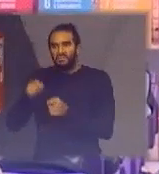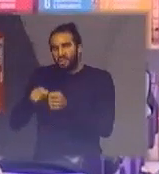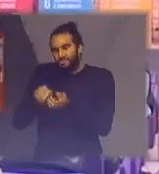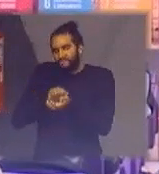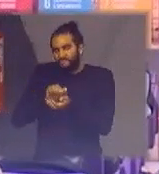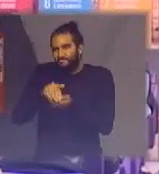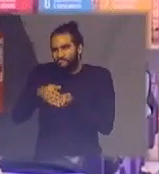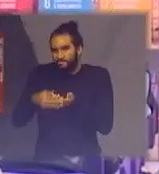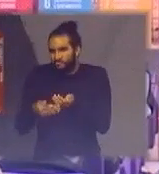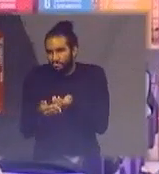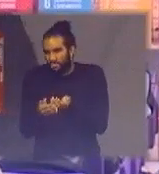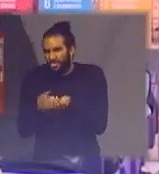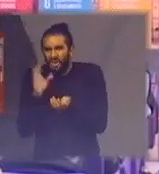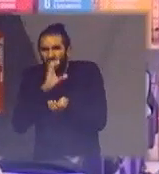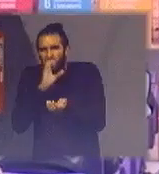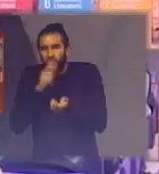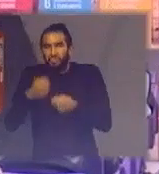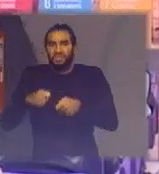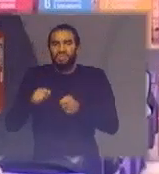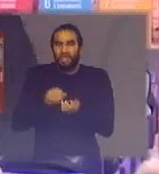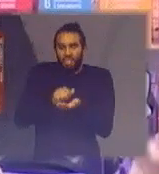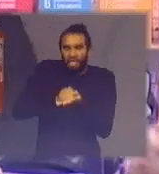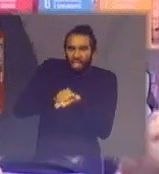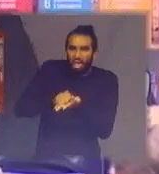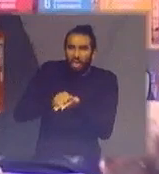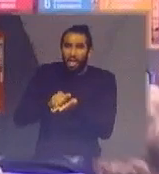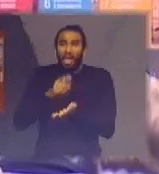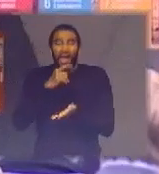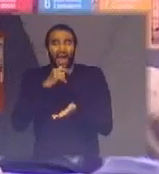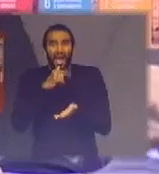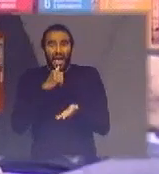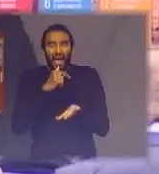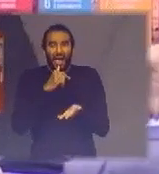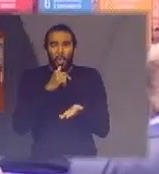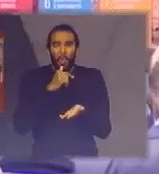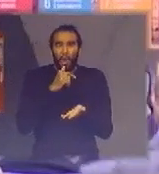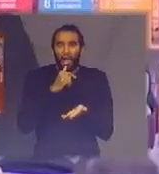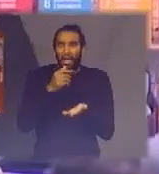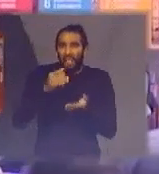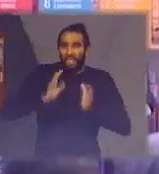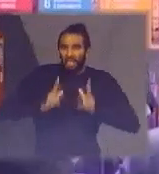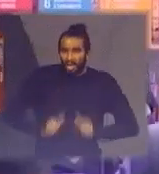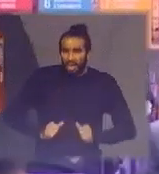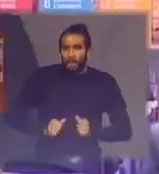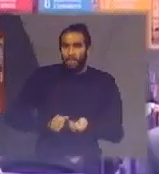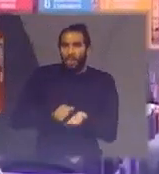mas uma breve limpeza não tem que lavar gastar água potável para lavar a embalagem é totalmente errado